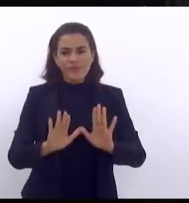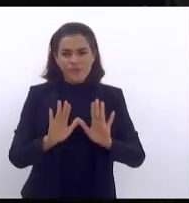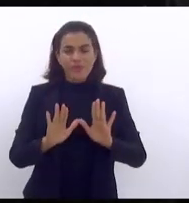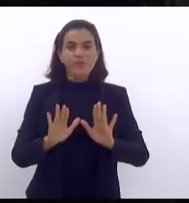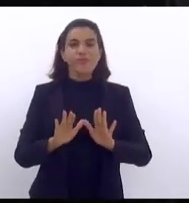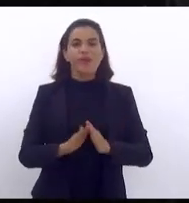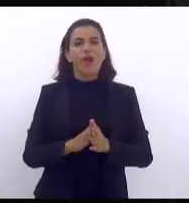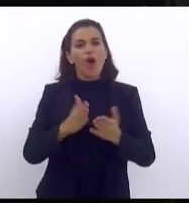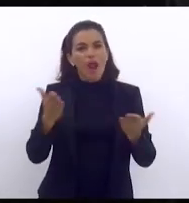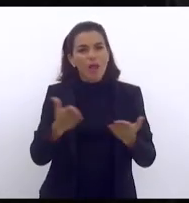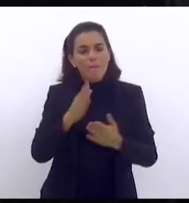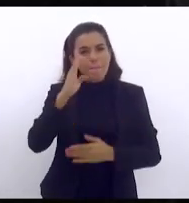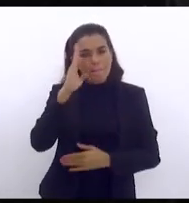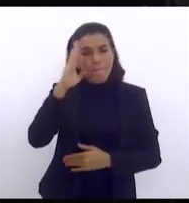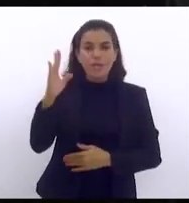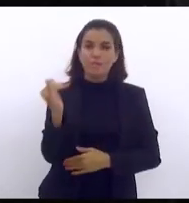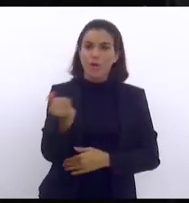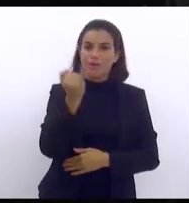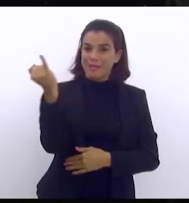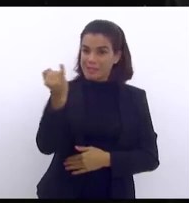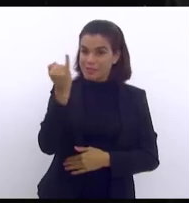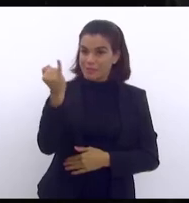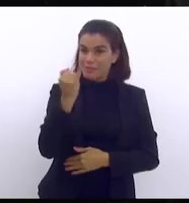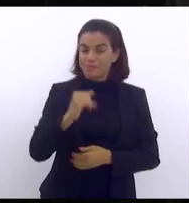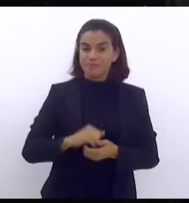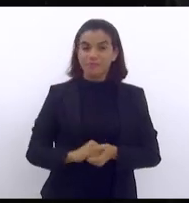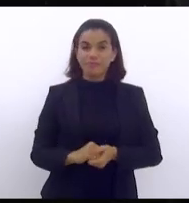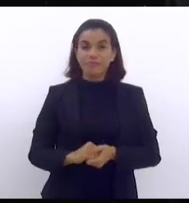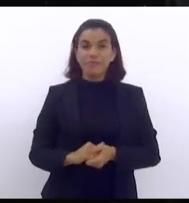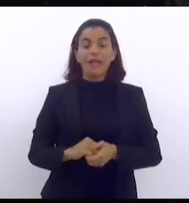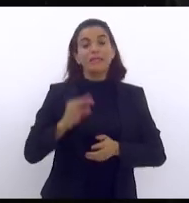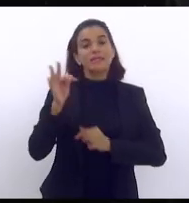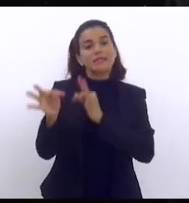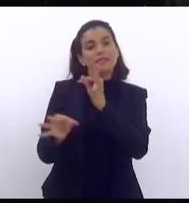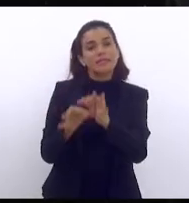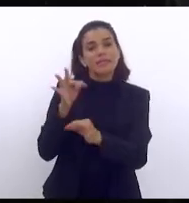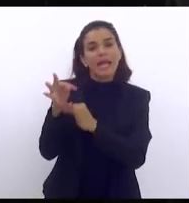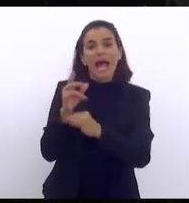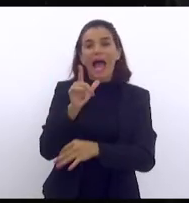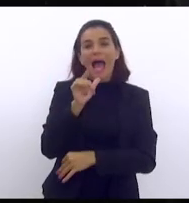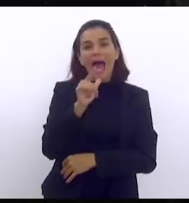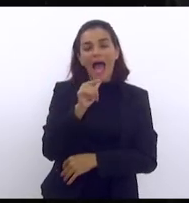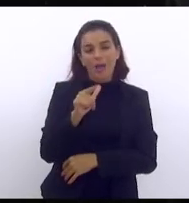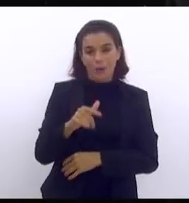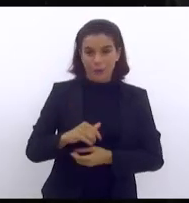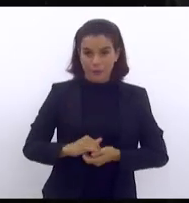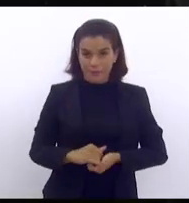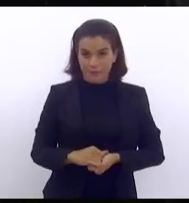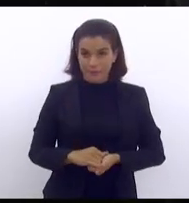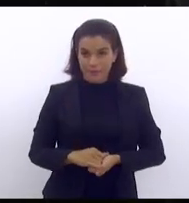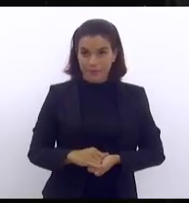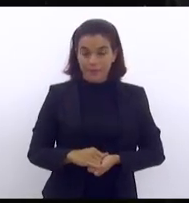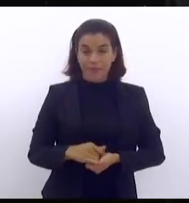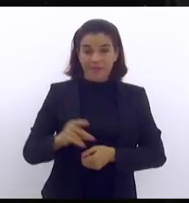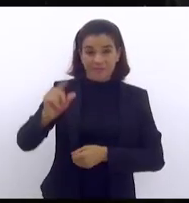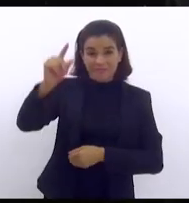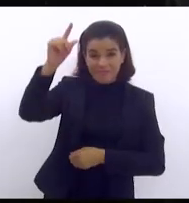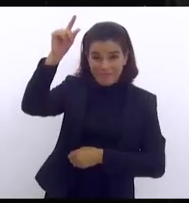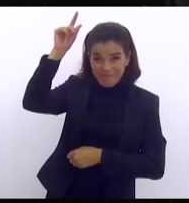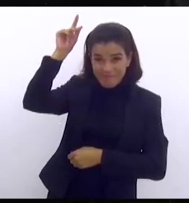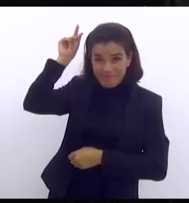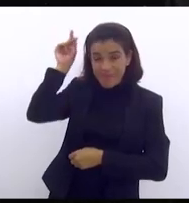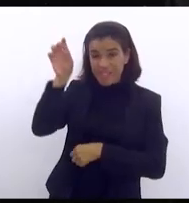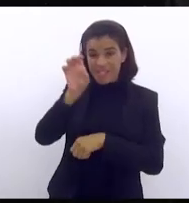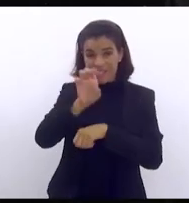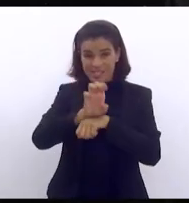nevrálgico o saneamento básico no antigo estado do Rio de Janeiro deputado